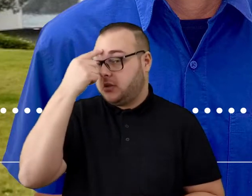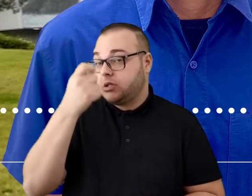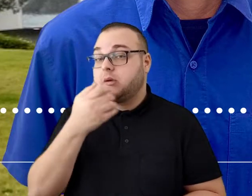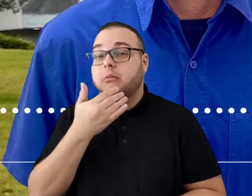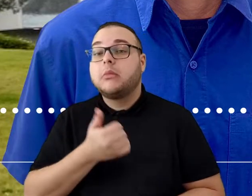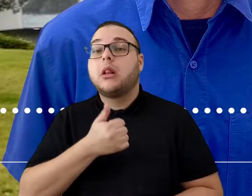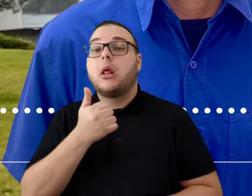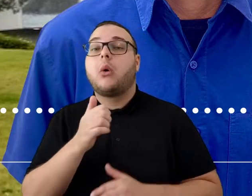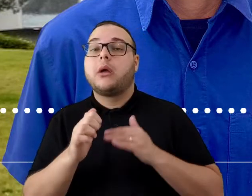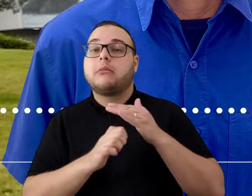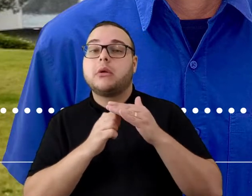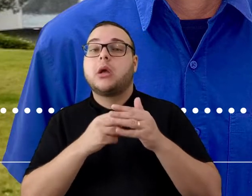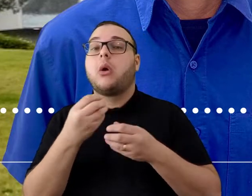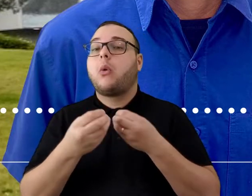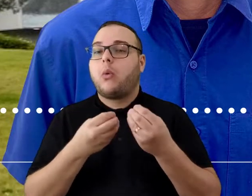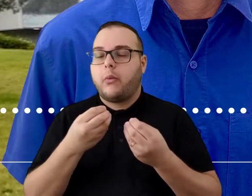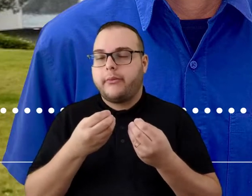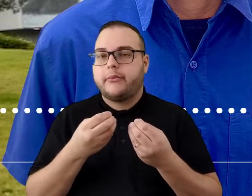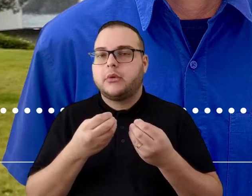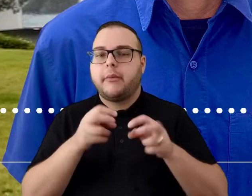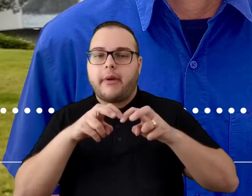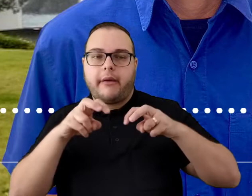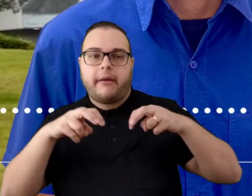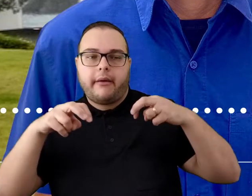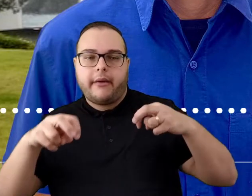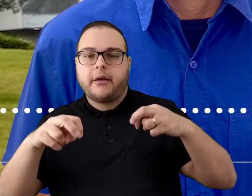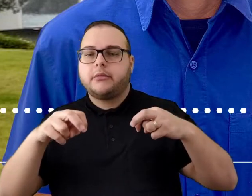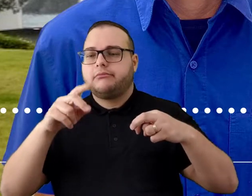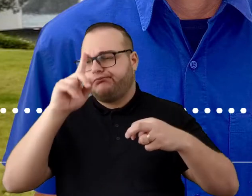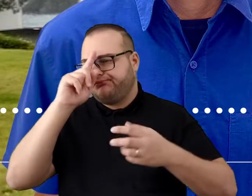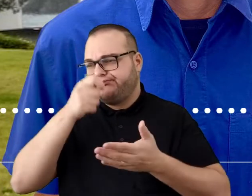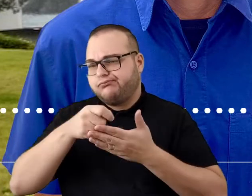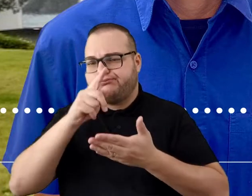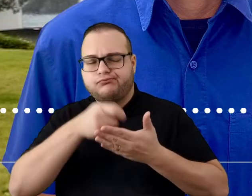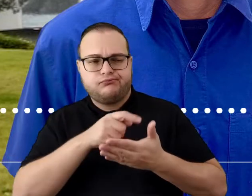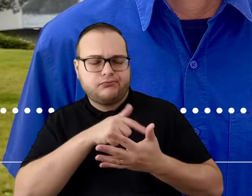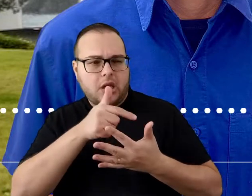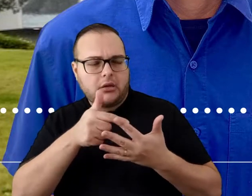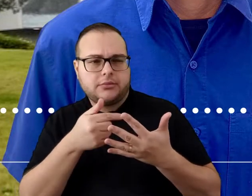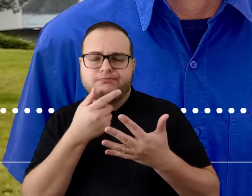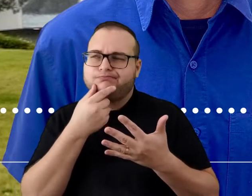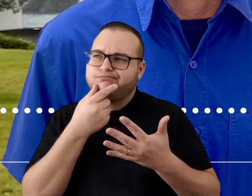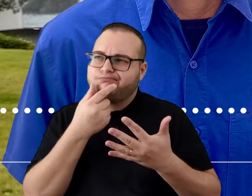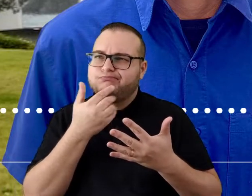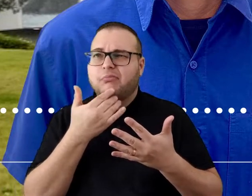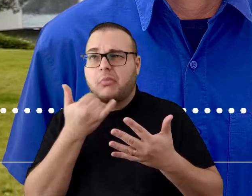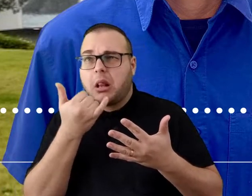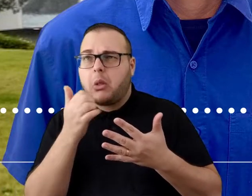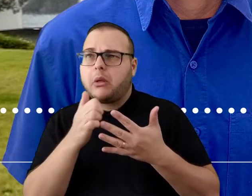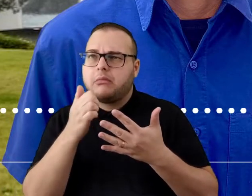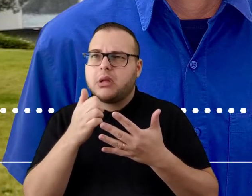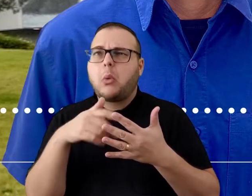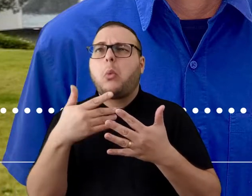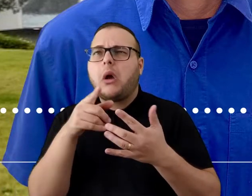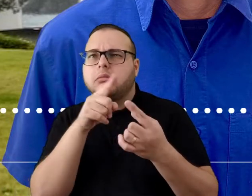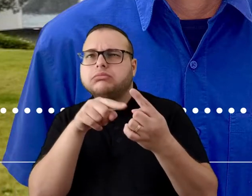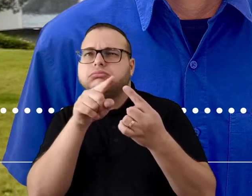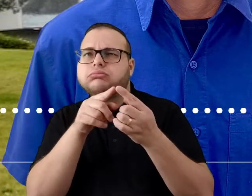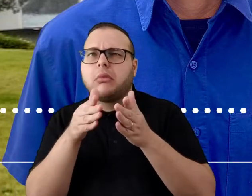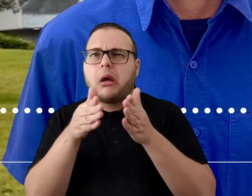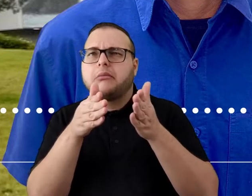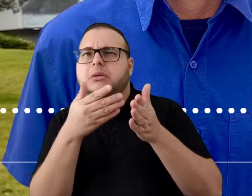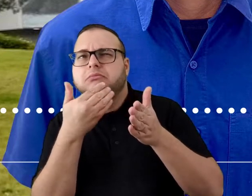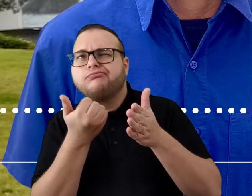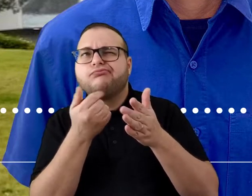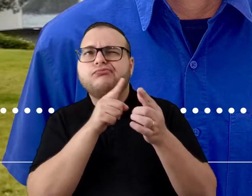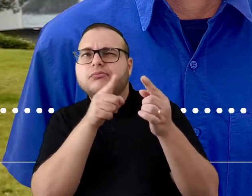né? Então, você tem que ouvir todas as gerações, sentou numa mesa e todas as decisões são tomadas desse jeito. Então, que é melhor para a empresa? Agora, é muito importante também,